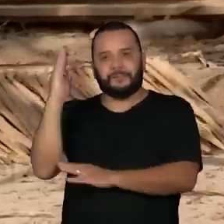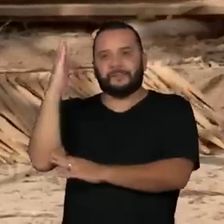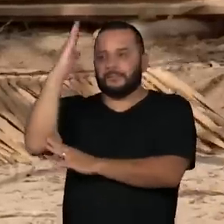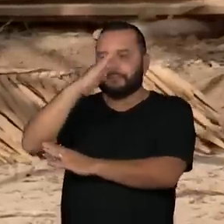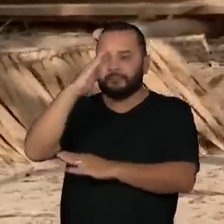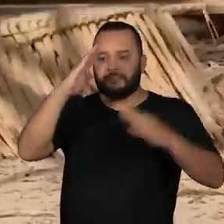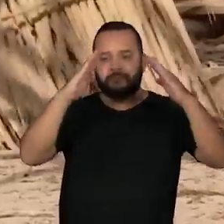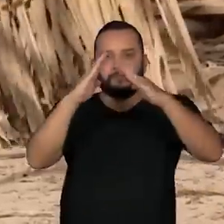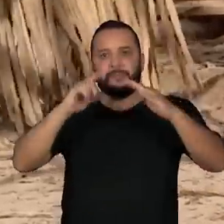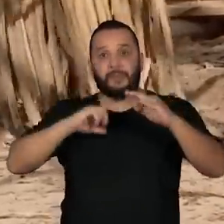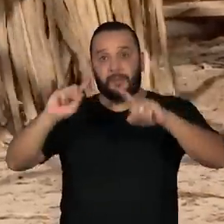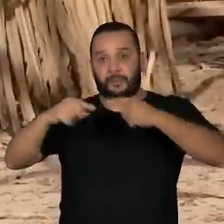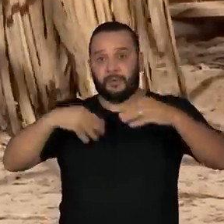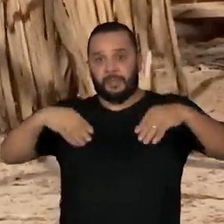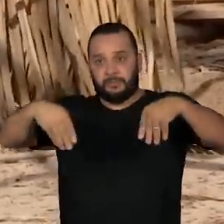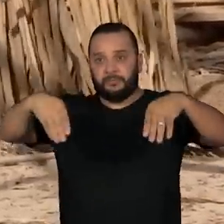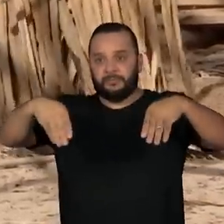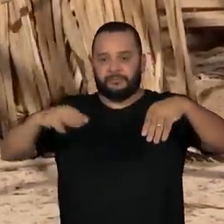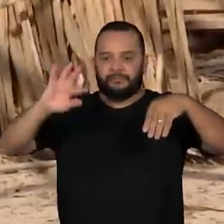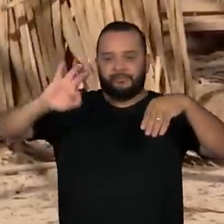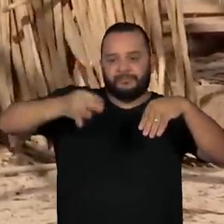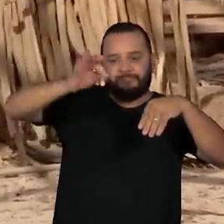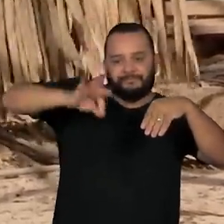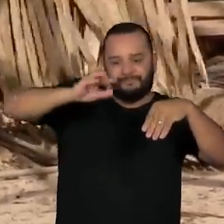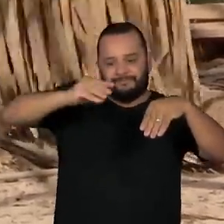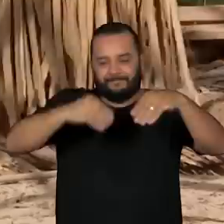trançada garante proteção.